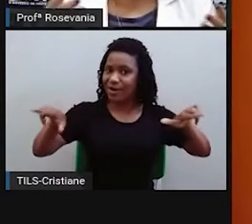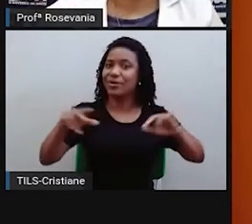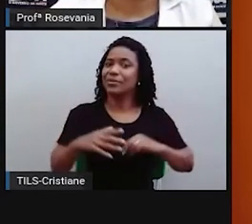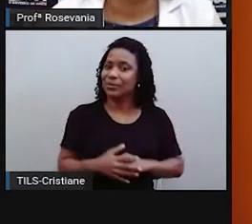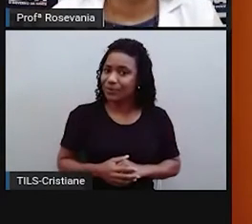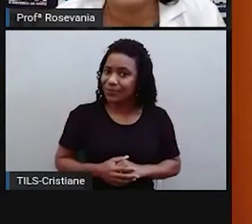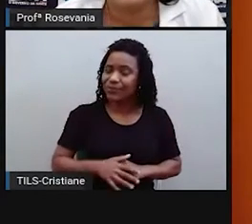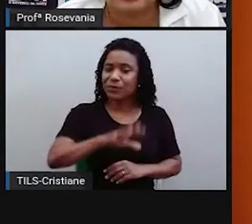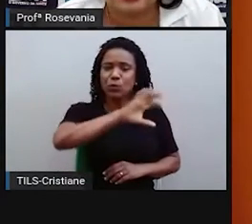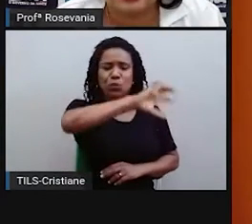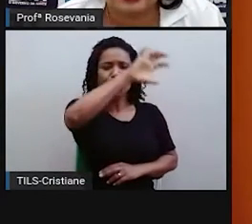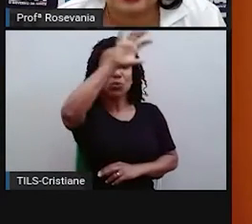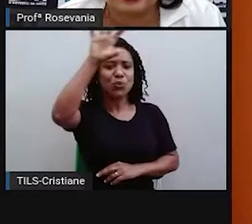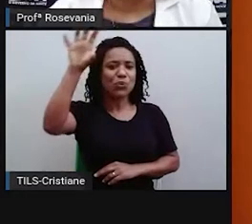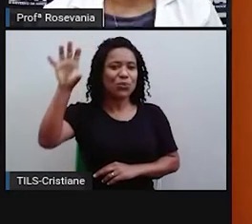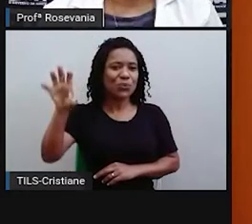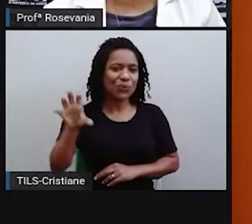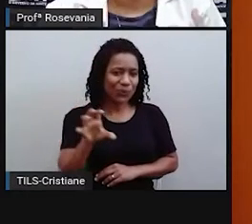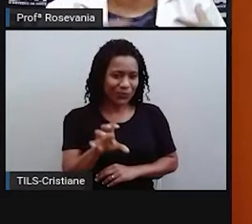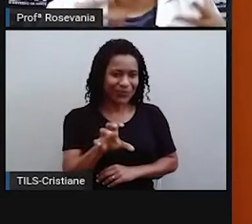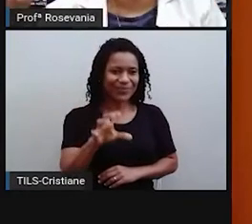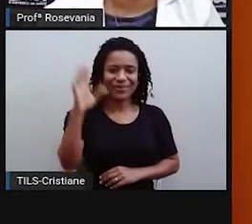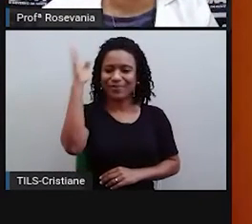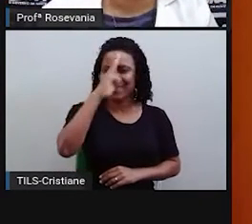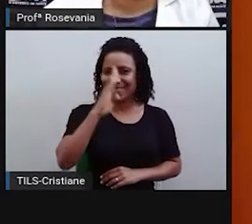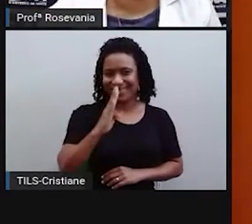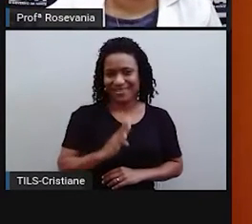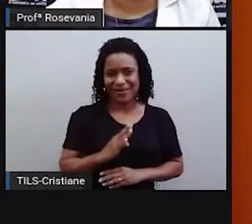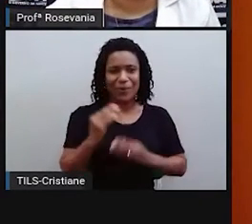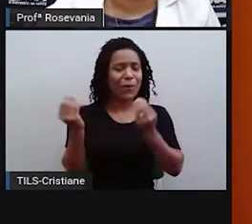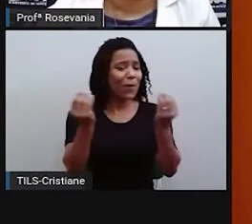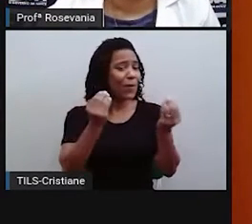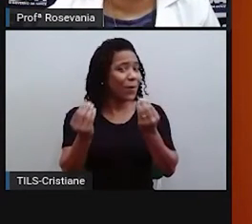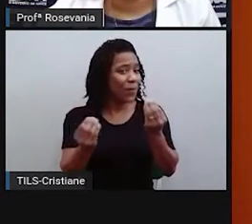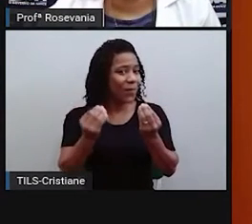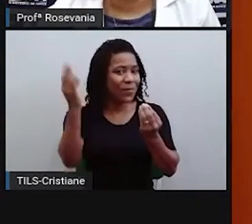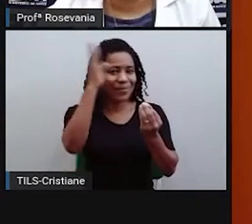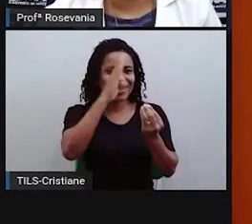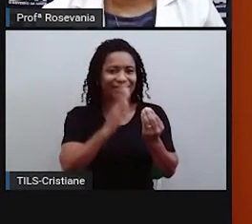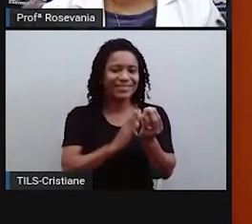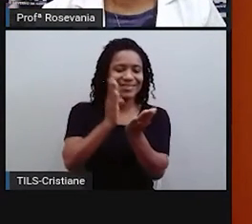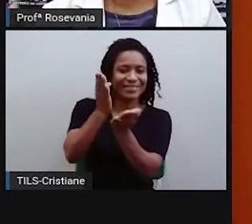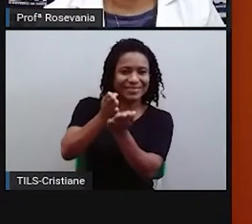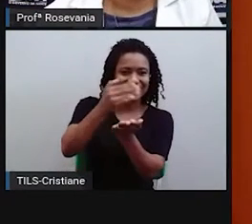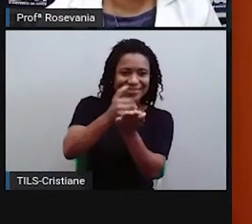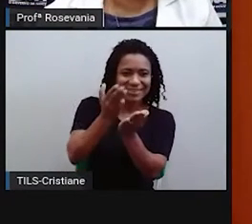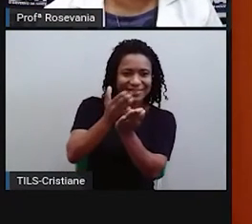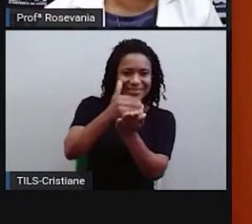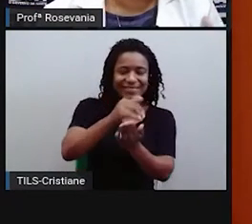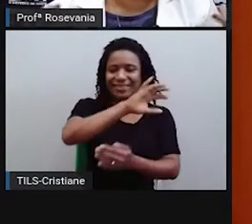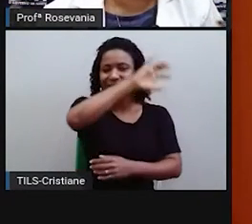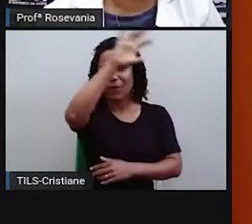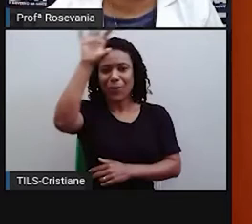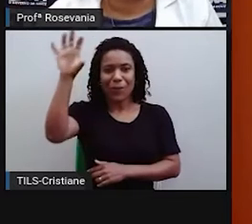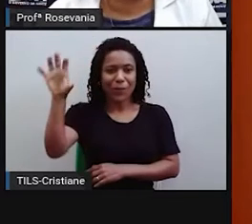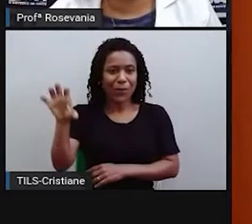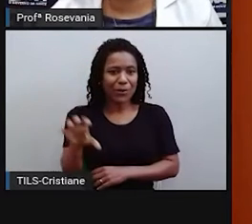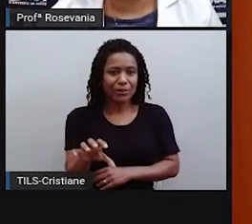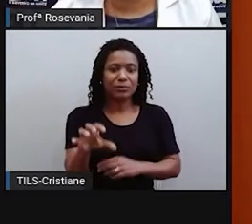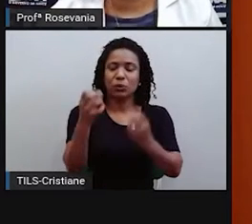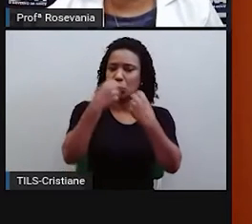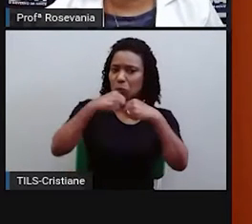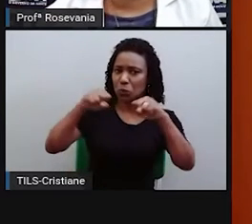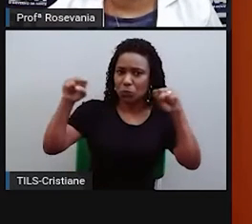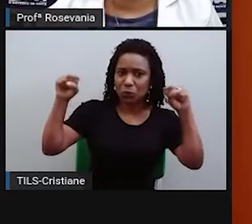regionalização, né, dessa divisão desse nosso território brasileiro, que é um território de extensões